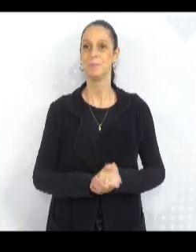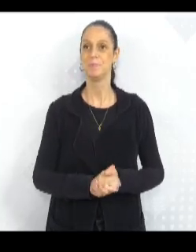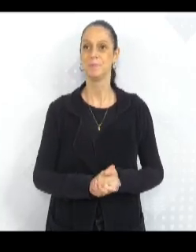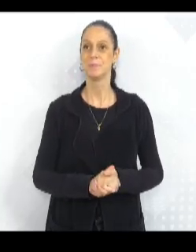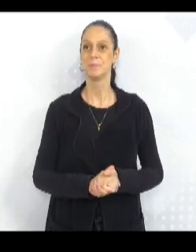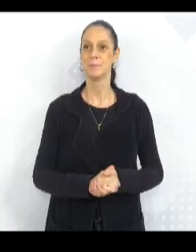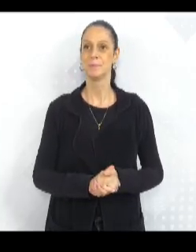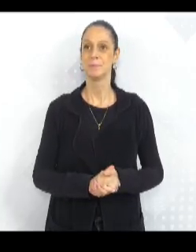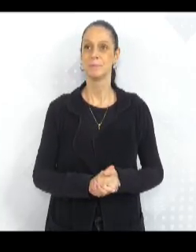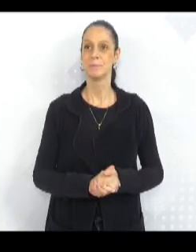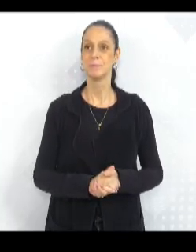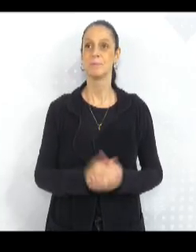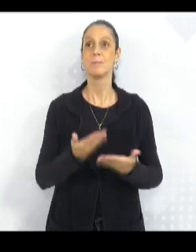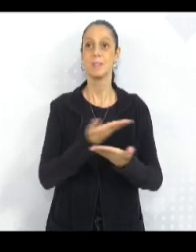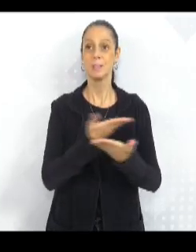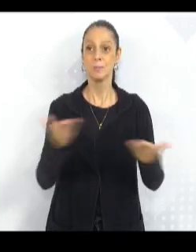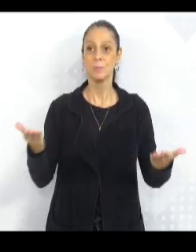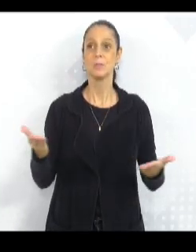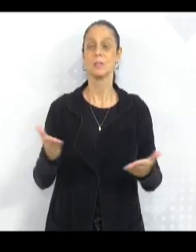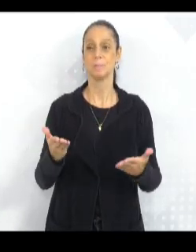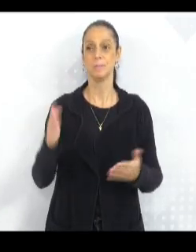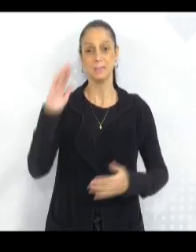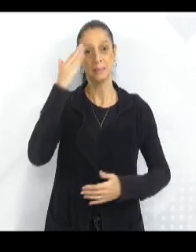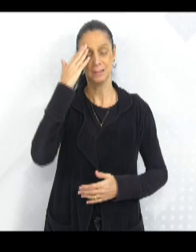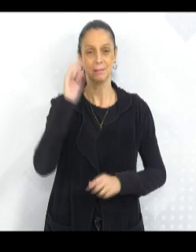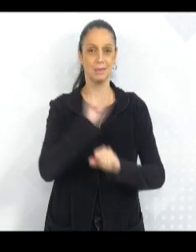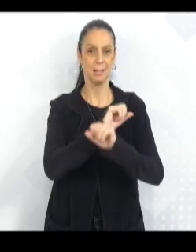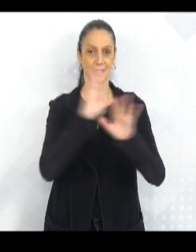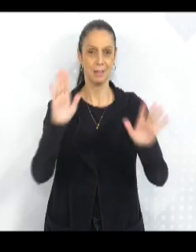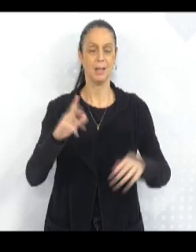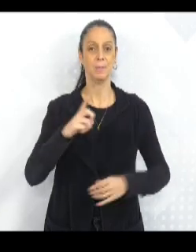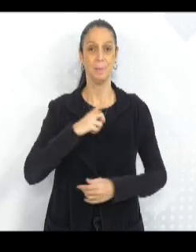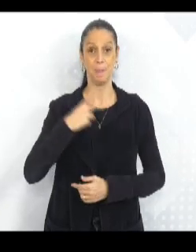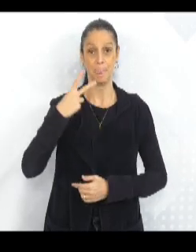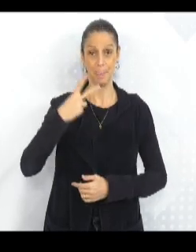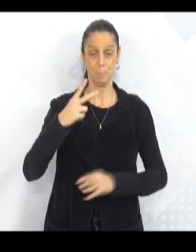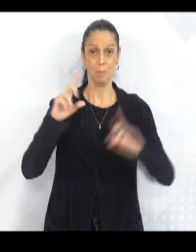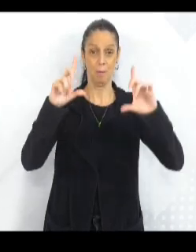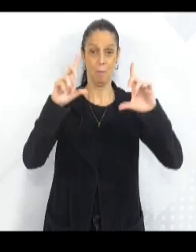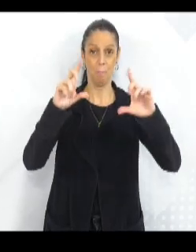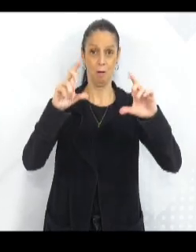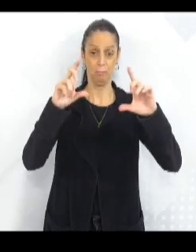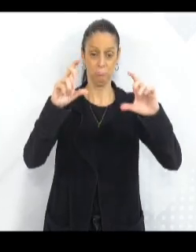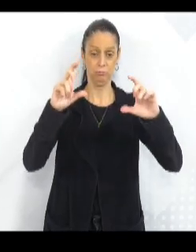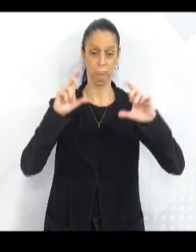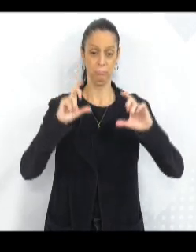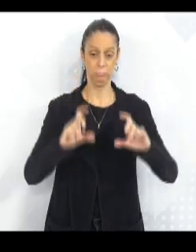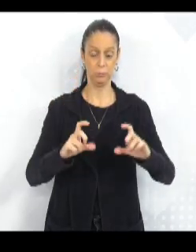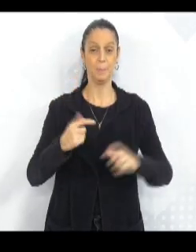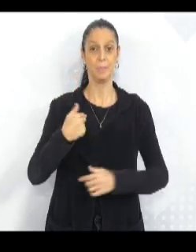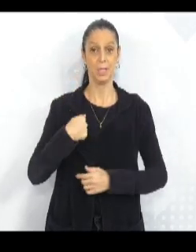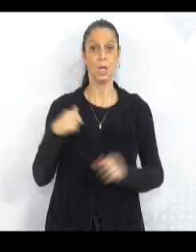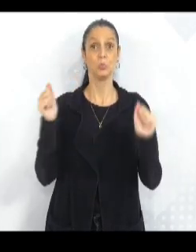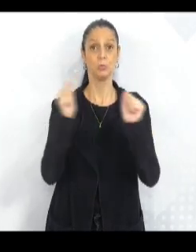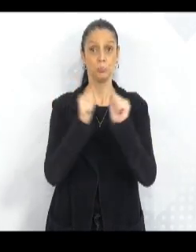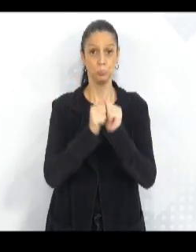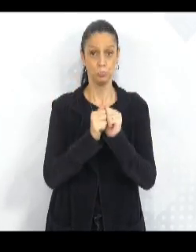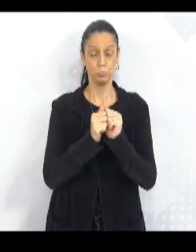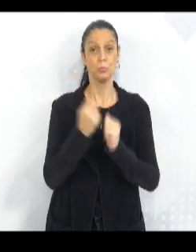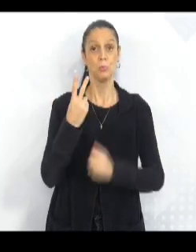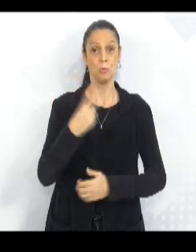Para que vocês possam entender, essa foto de cima ali é eu, meus dois filhos e minha mãe.